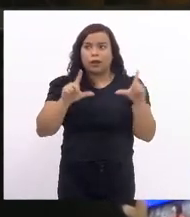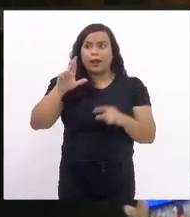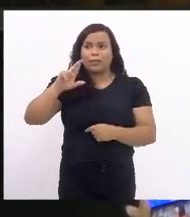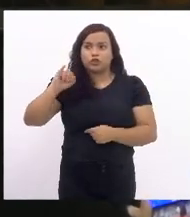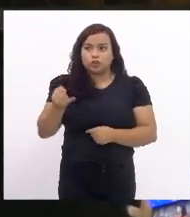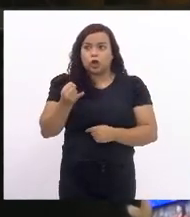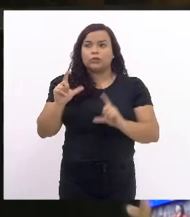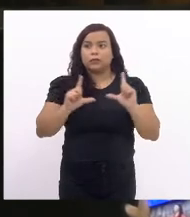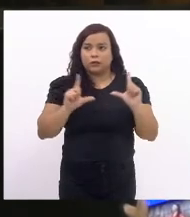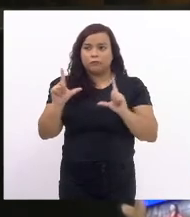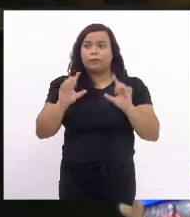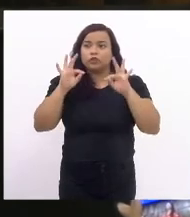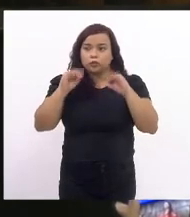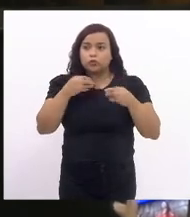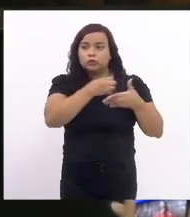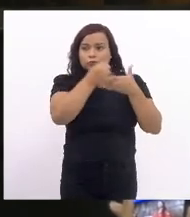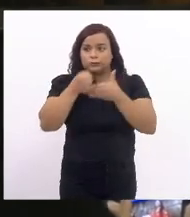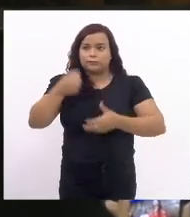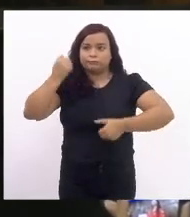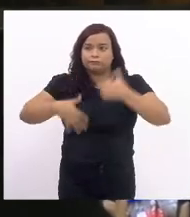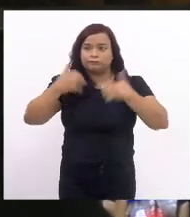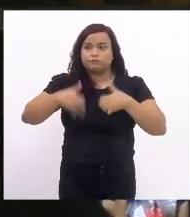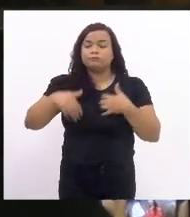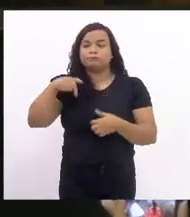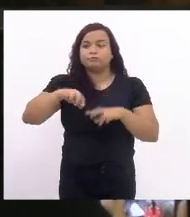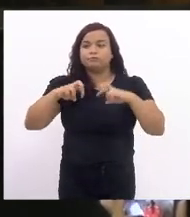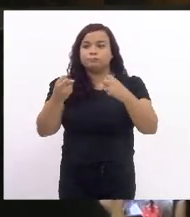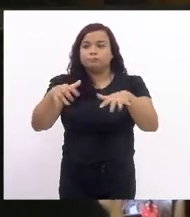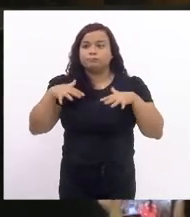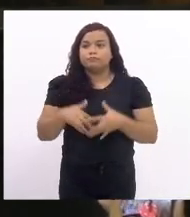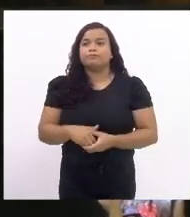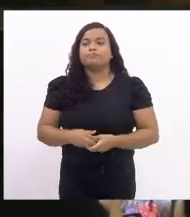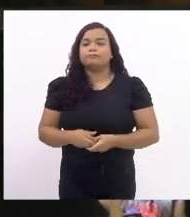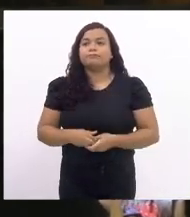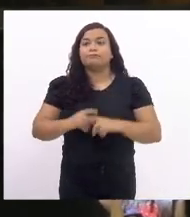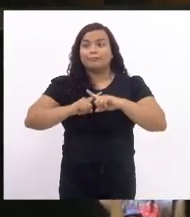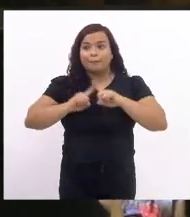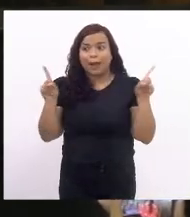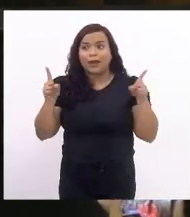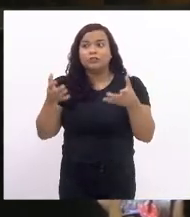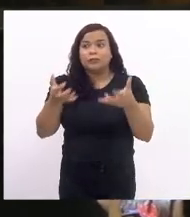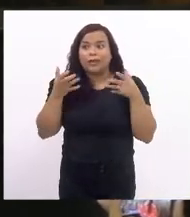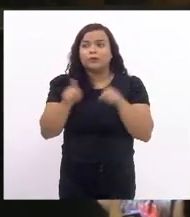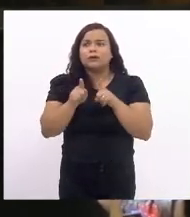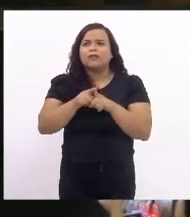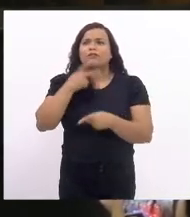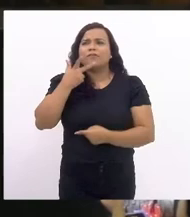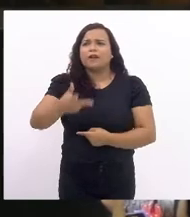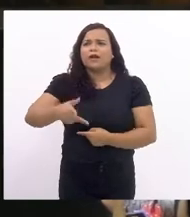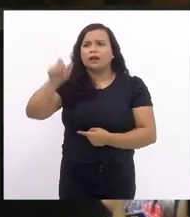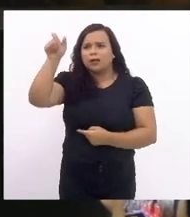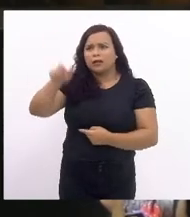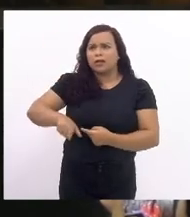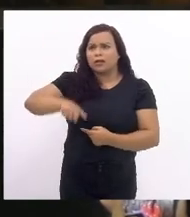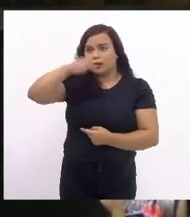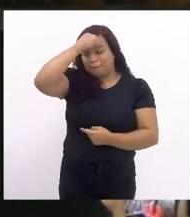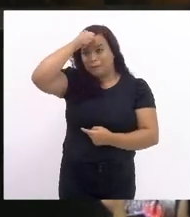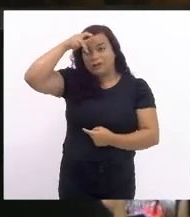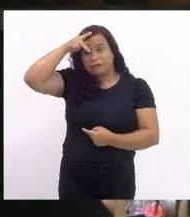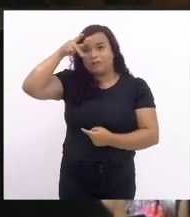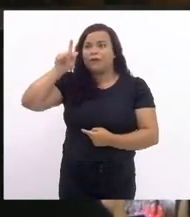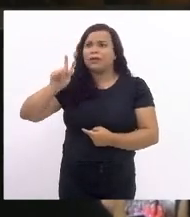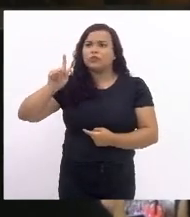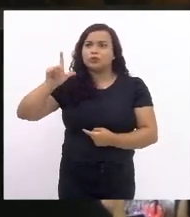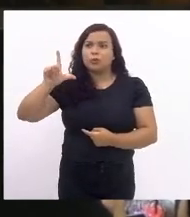tudo isso que eu estou trazendo aqui em plenário. Mas agora eu queria falar em especial ao prefeito Glauco Kaiser, que eu tenho